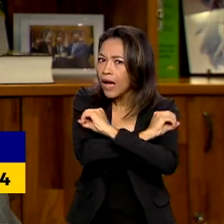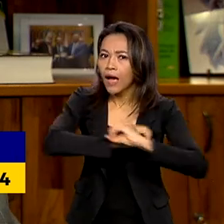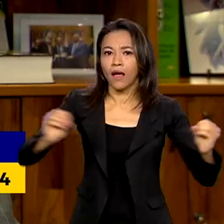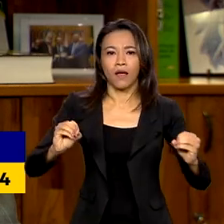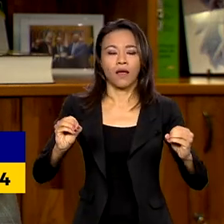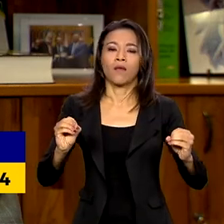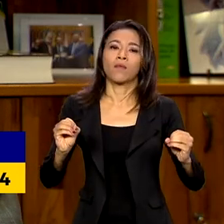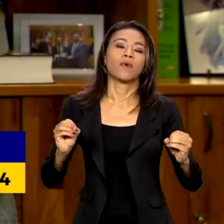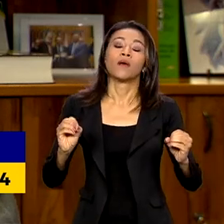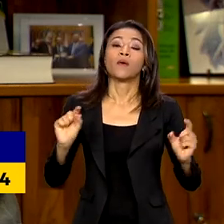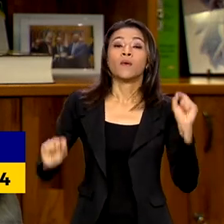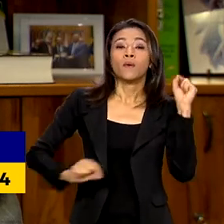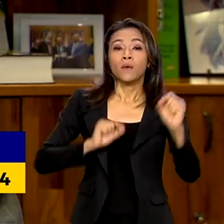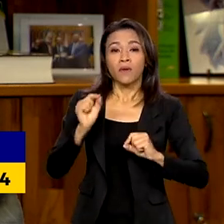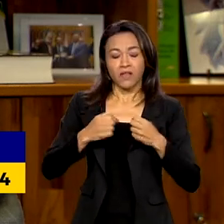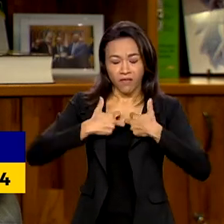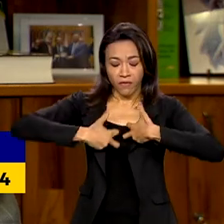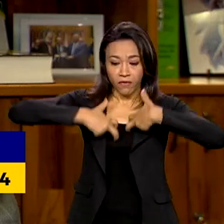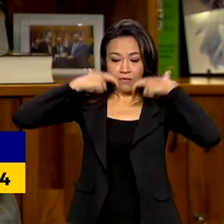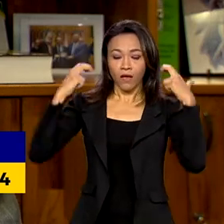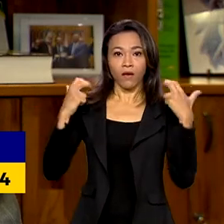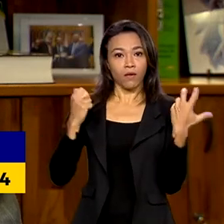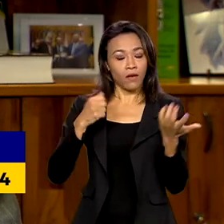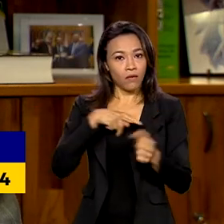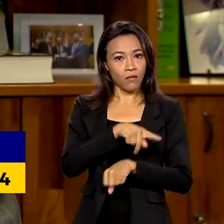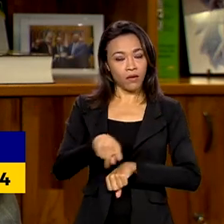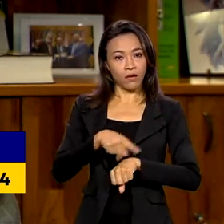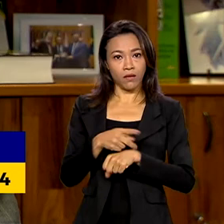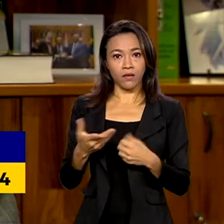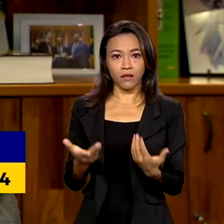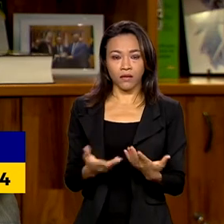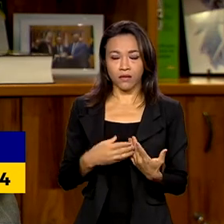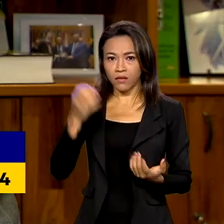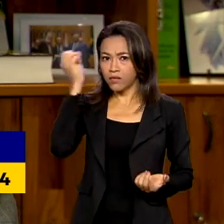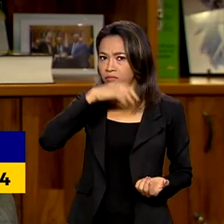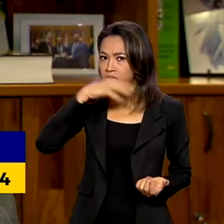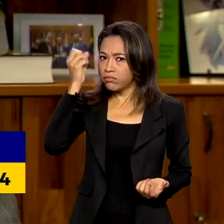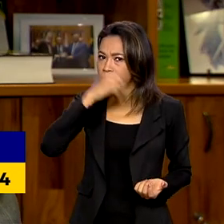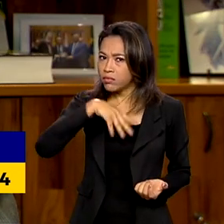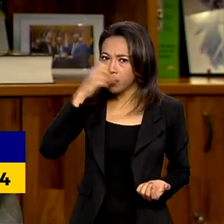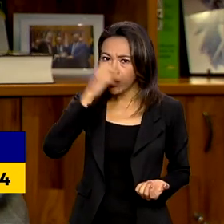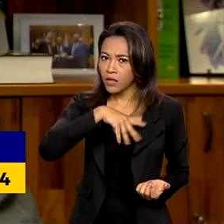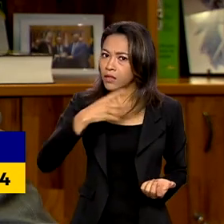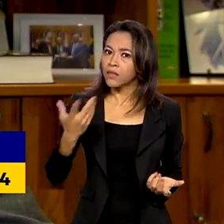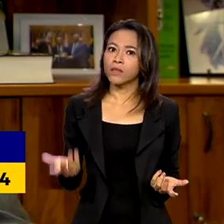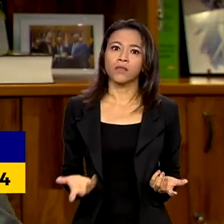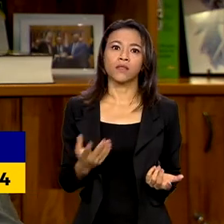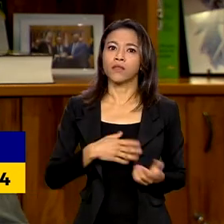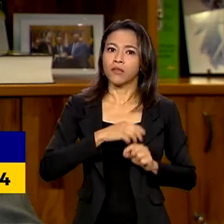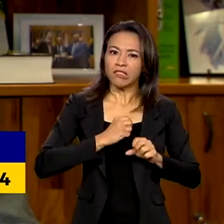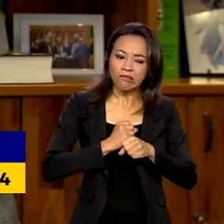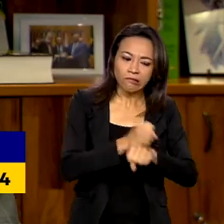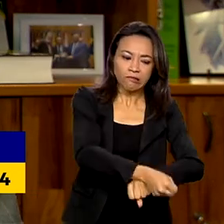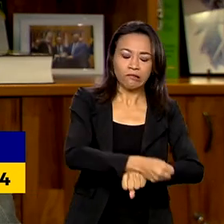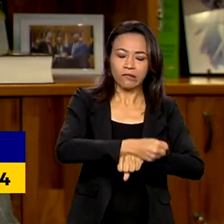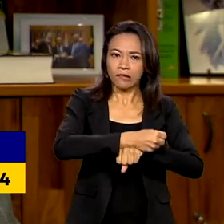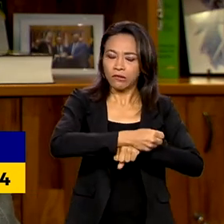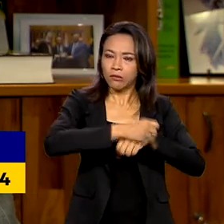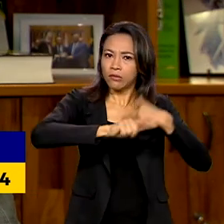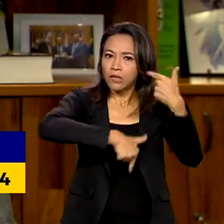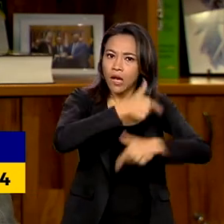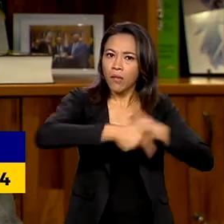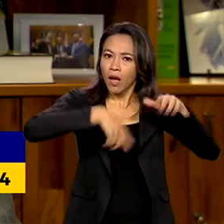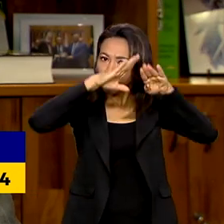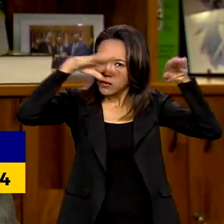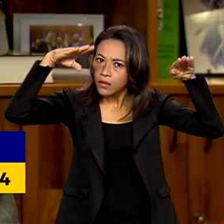vez por toda, essa vergonha nacional. Que é tanto a exploração da mão de obra adulta que leva à condição de